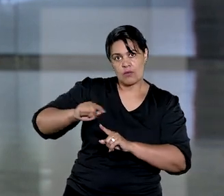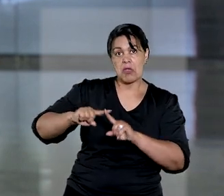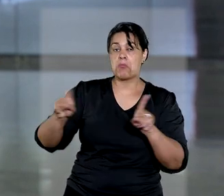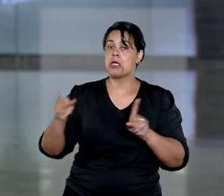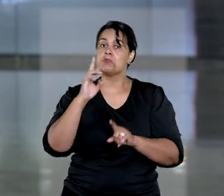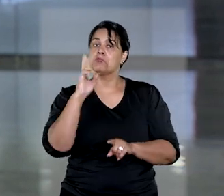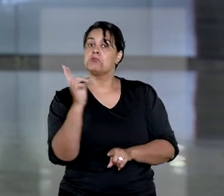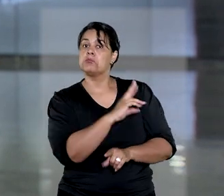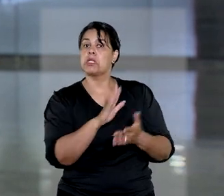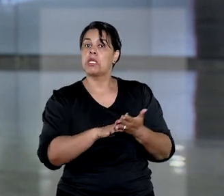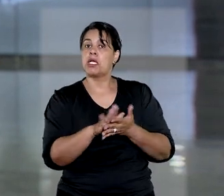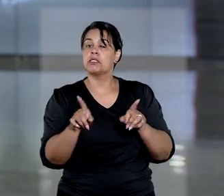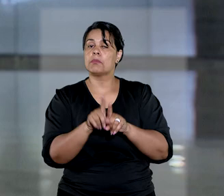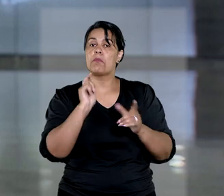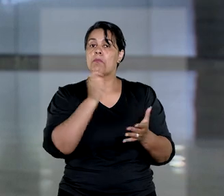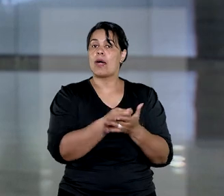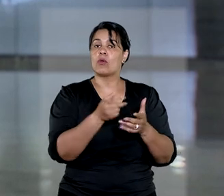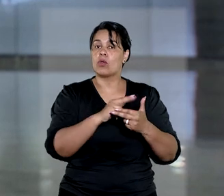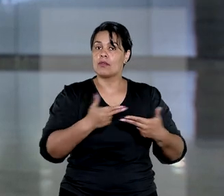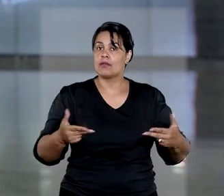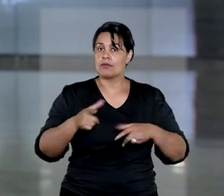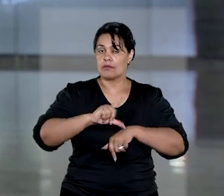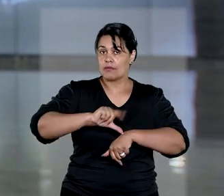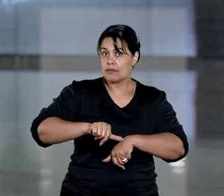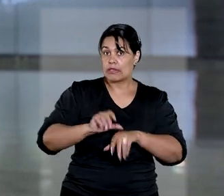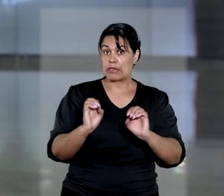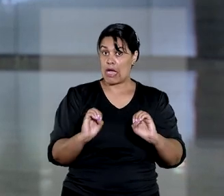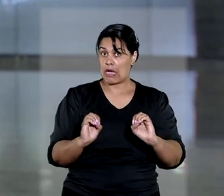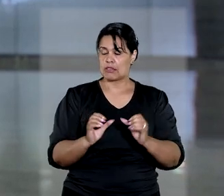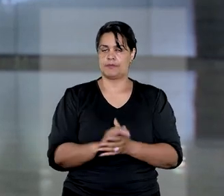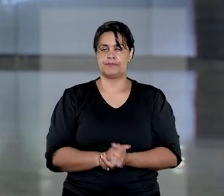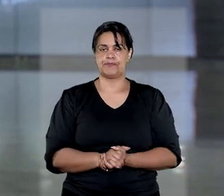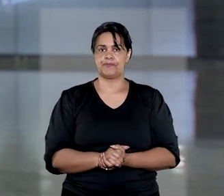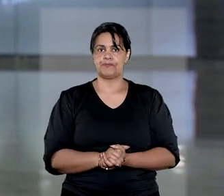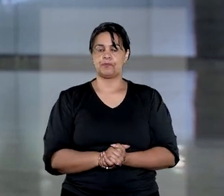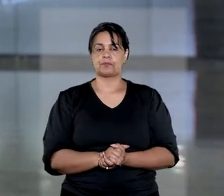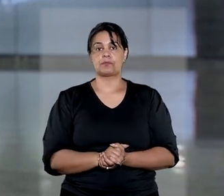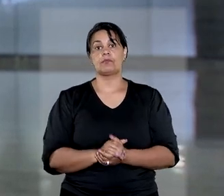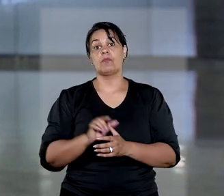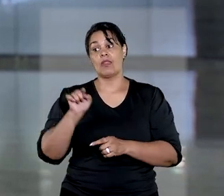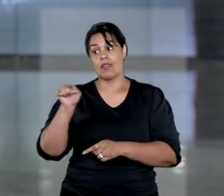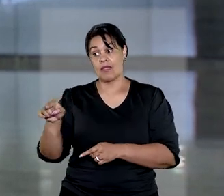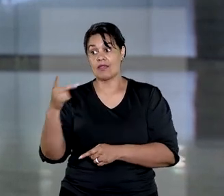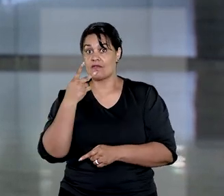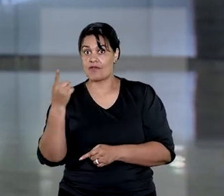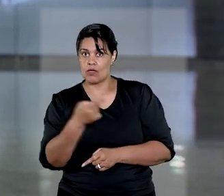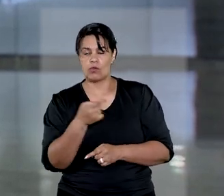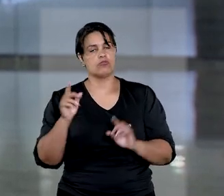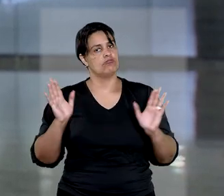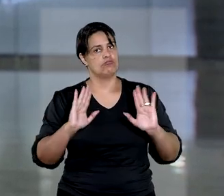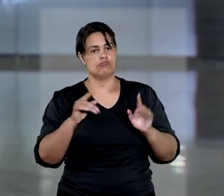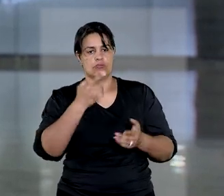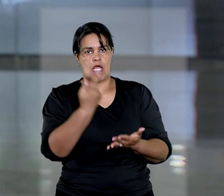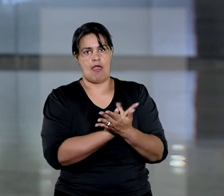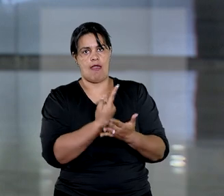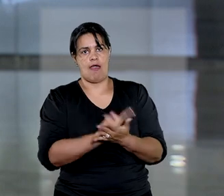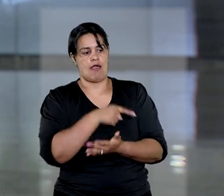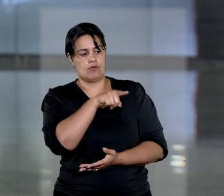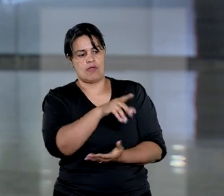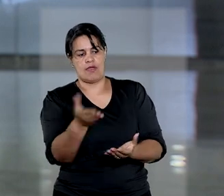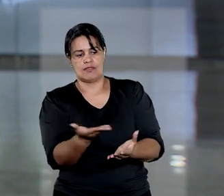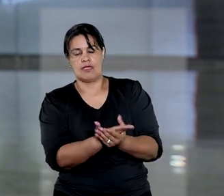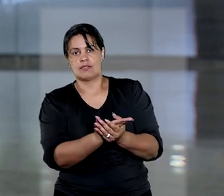pagou as parcelas em atraso nem restituiu o imóvel. Já o locatário apontou a inviabilidade do instrumento processual